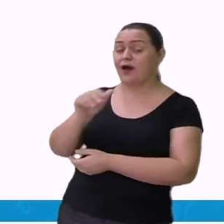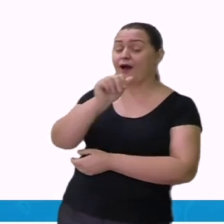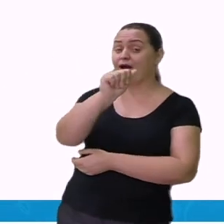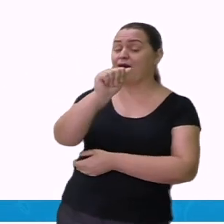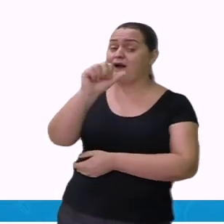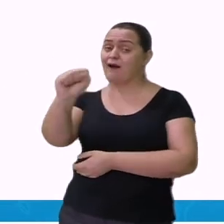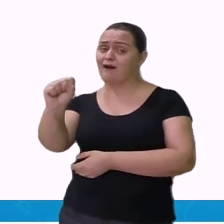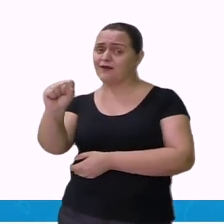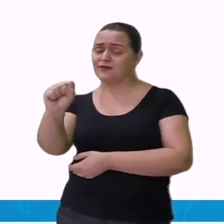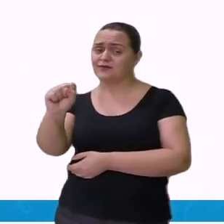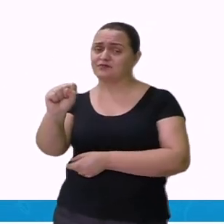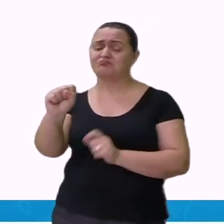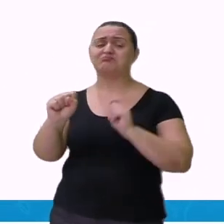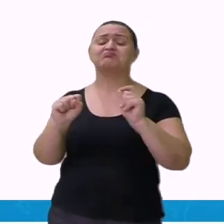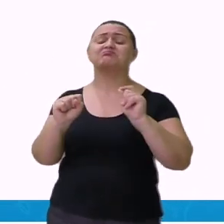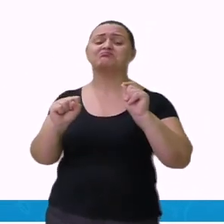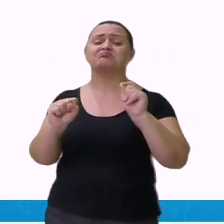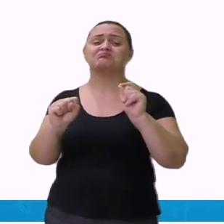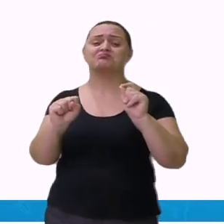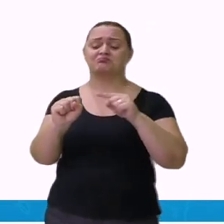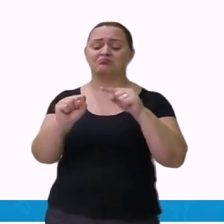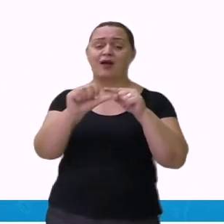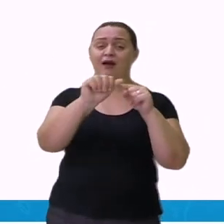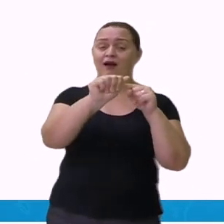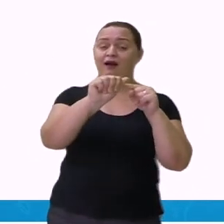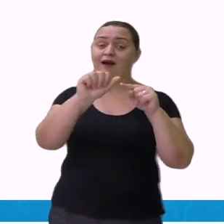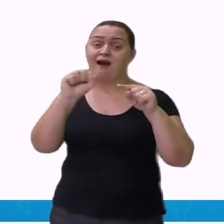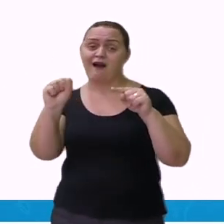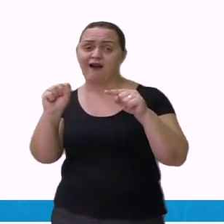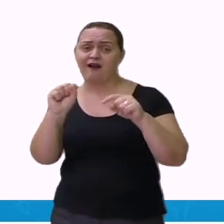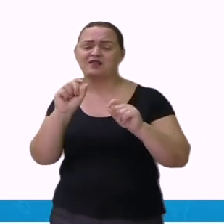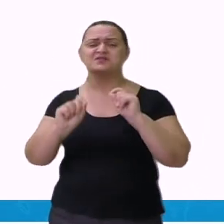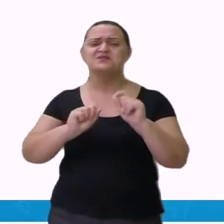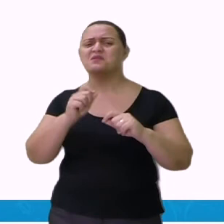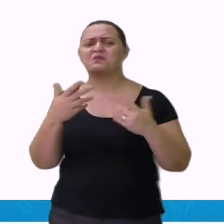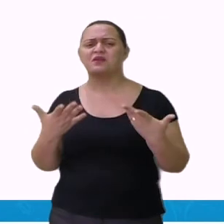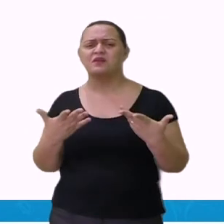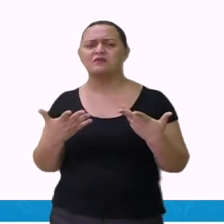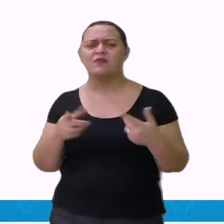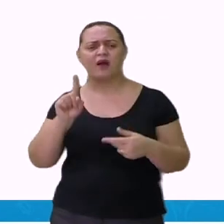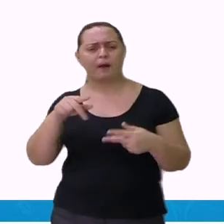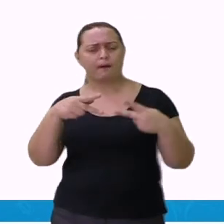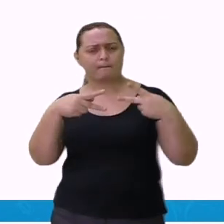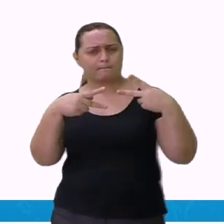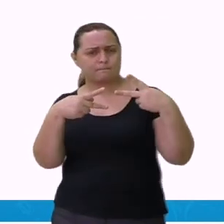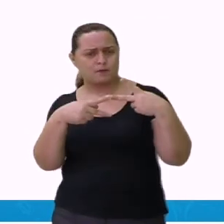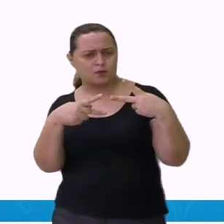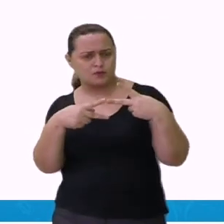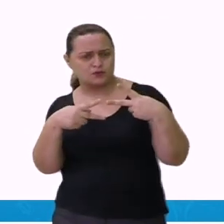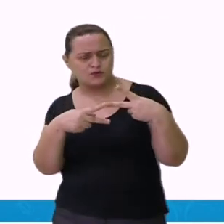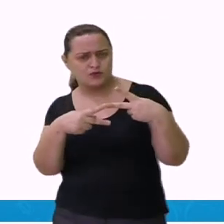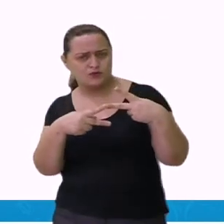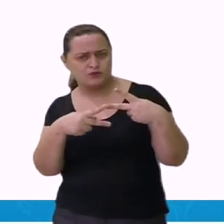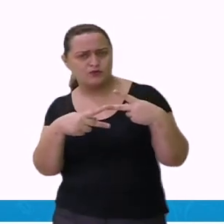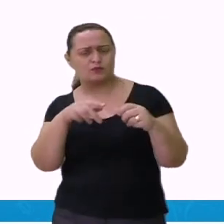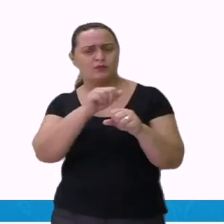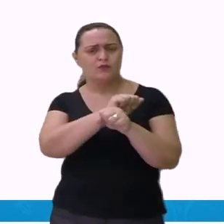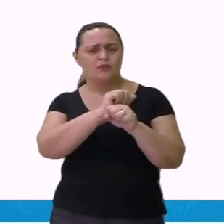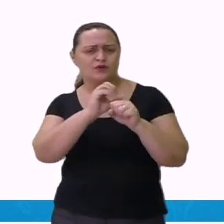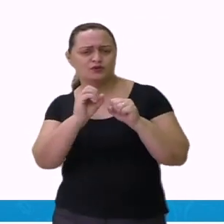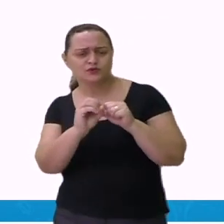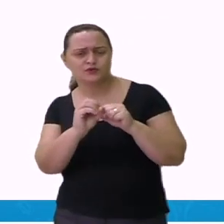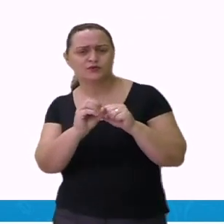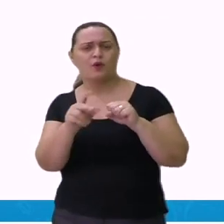Esse AS aí, ele é o quê? Ele é uma preposição? É um artigo definido? É um